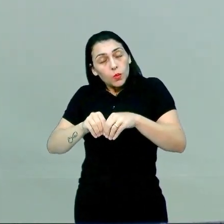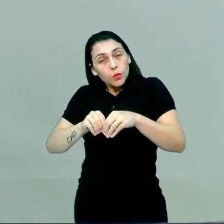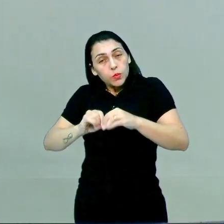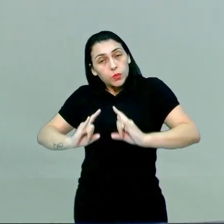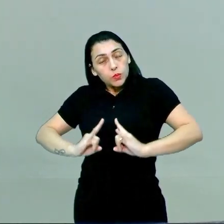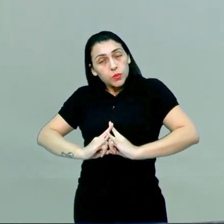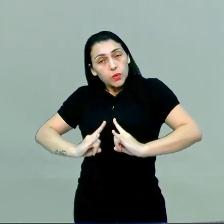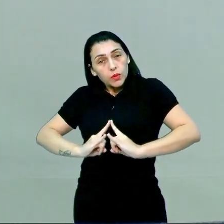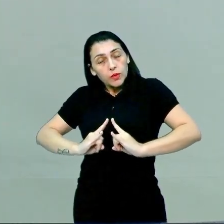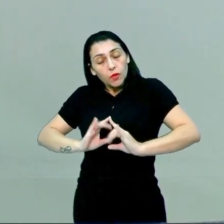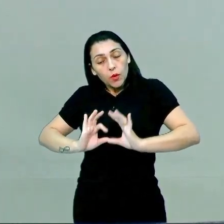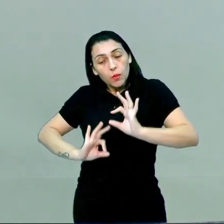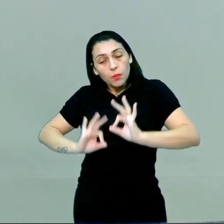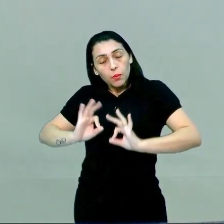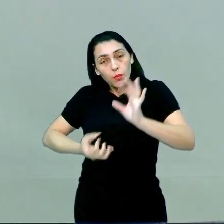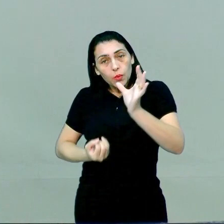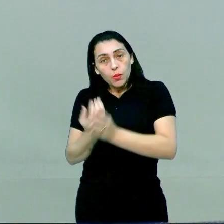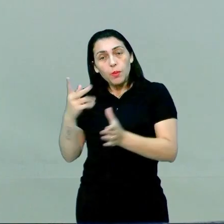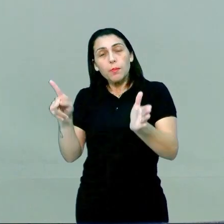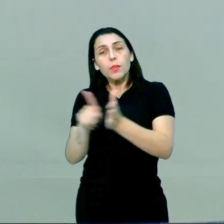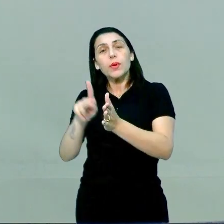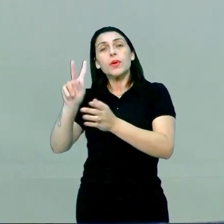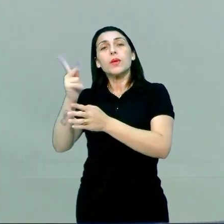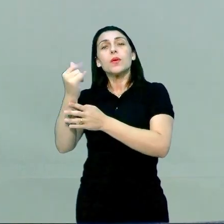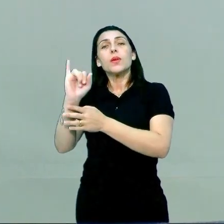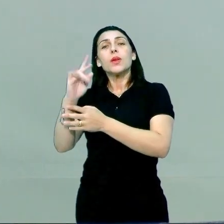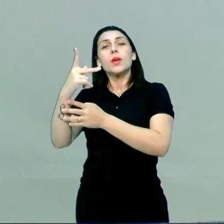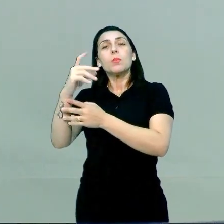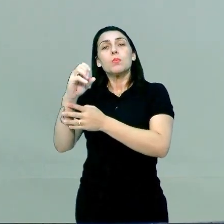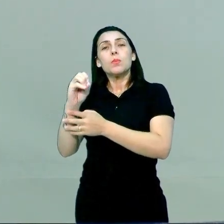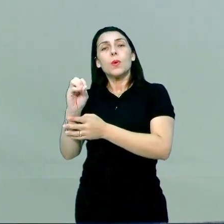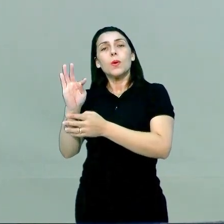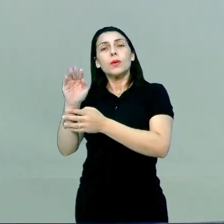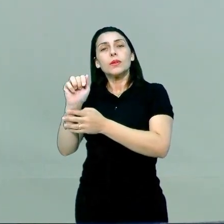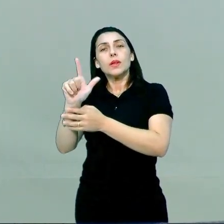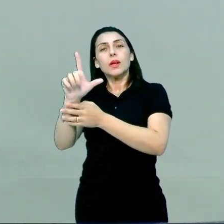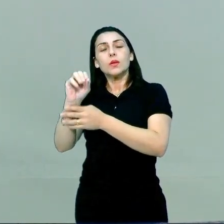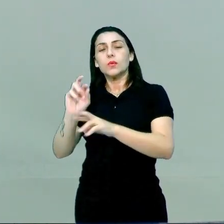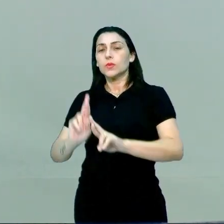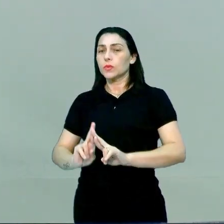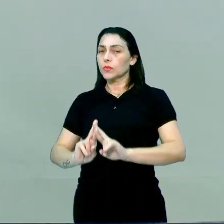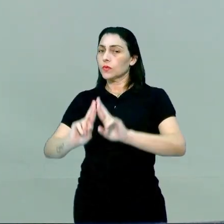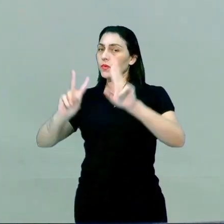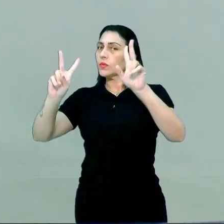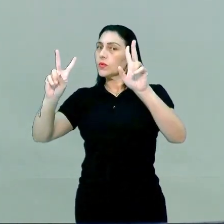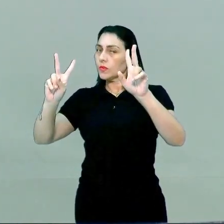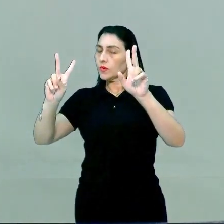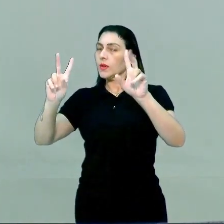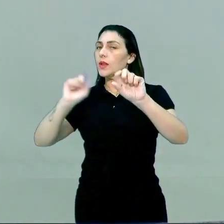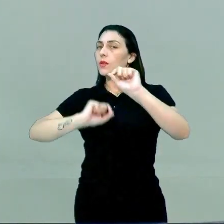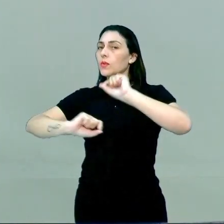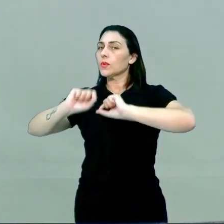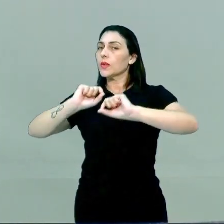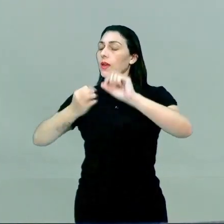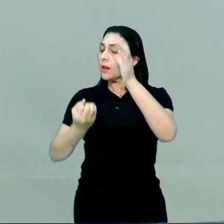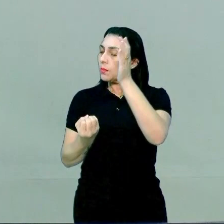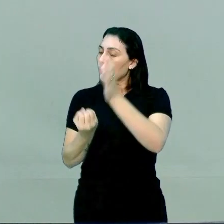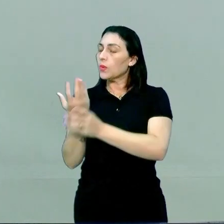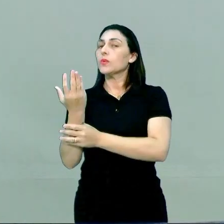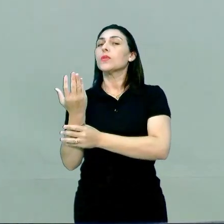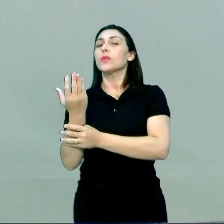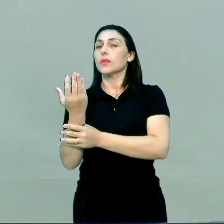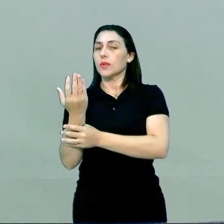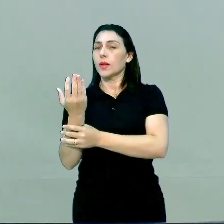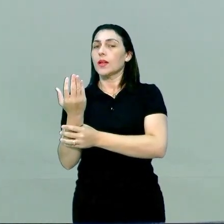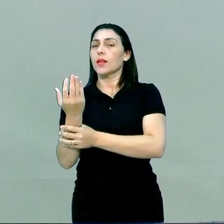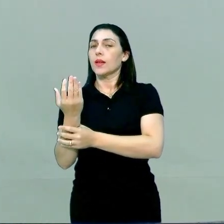os hormônios que foram produzidos pelo hipotálamo, tá? Diferente de a adeno hipófise que ela que produz. É por isso que